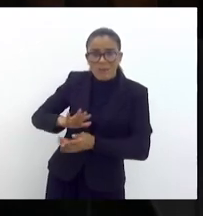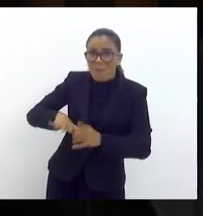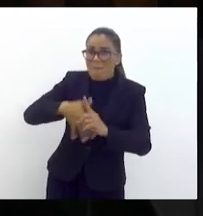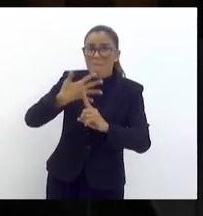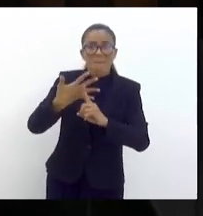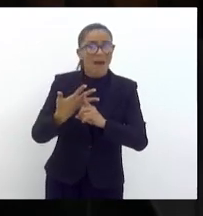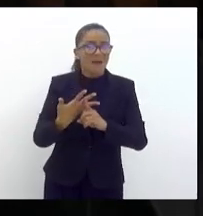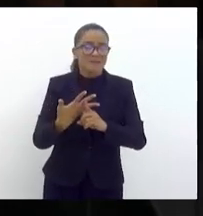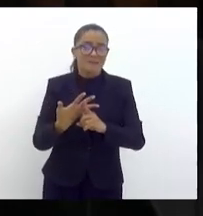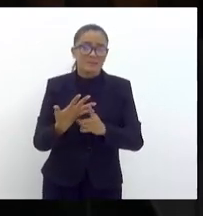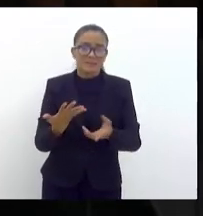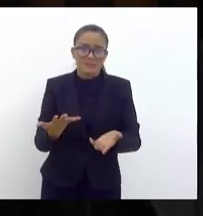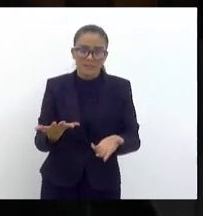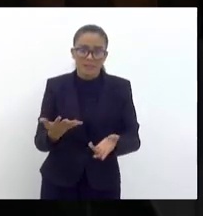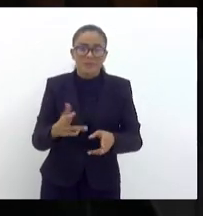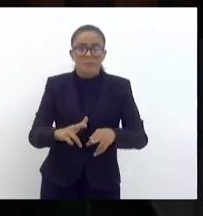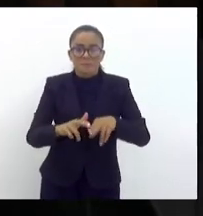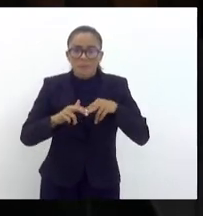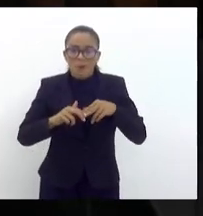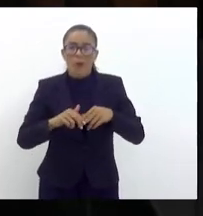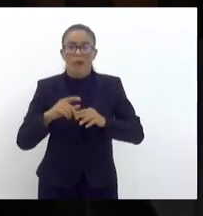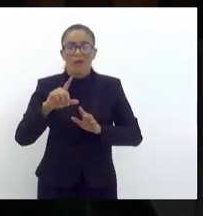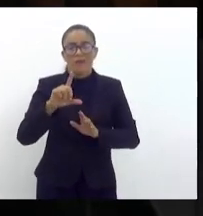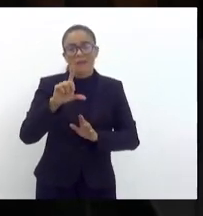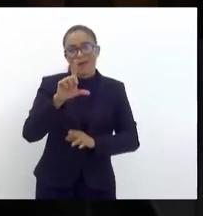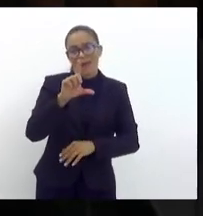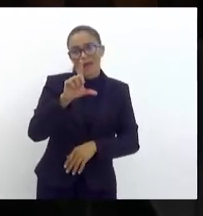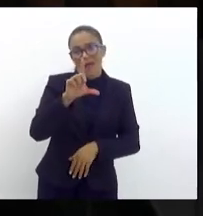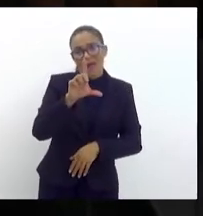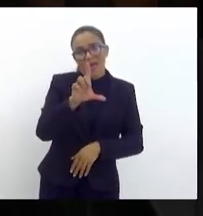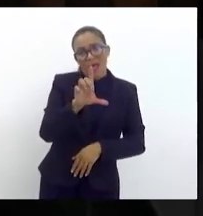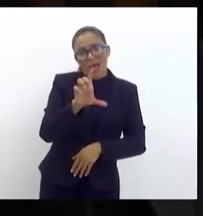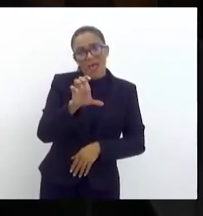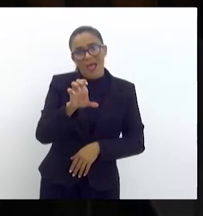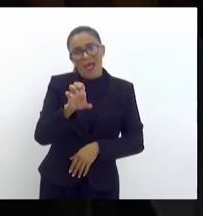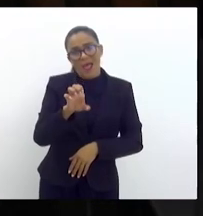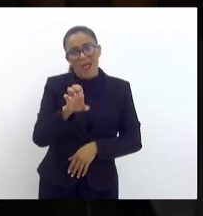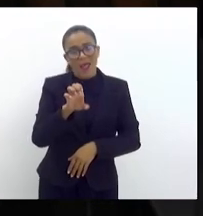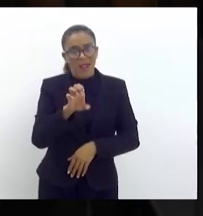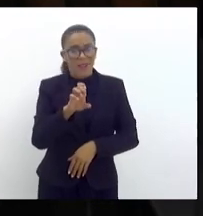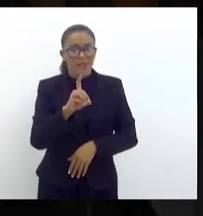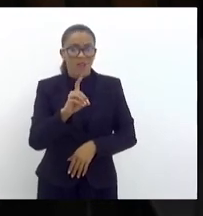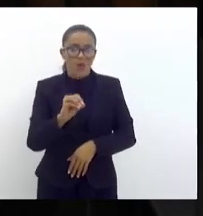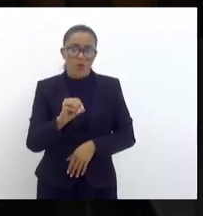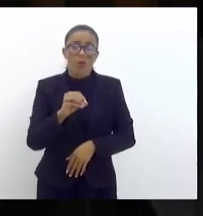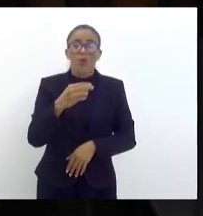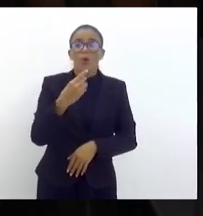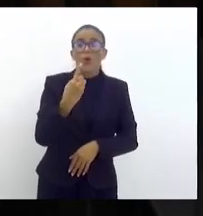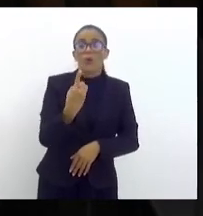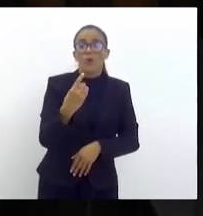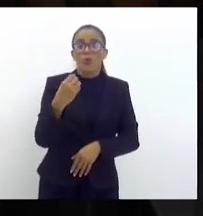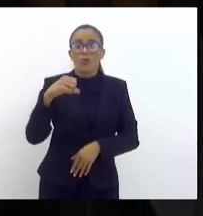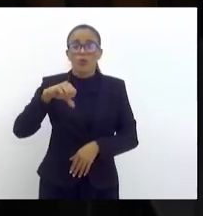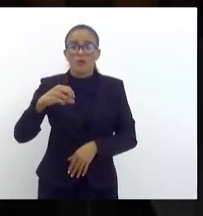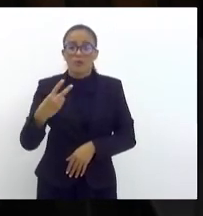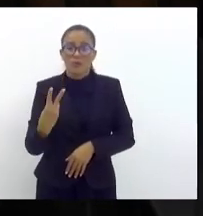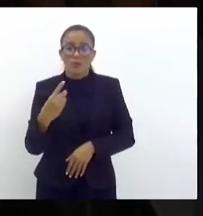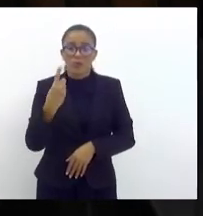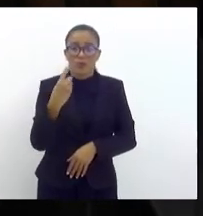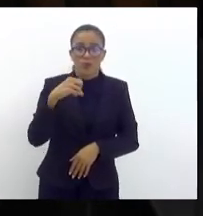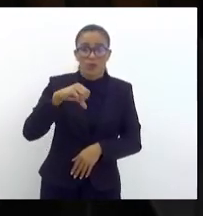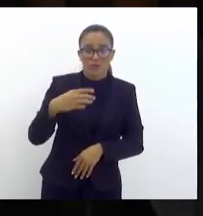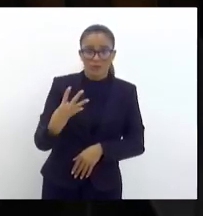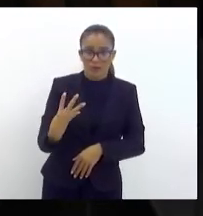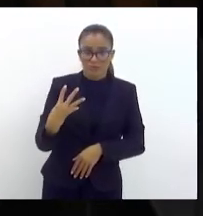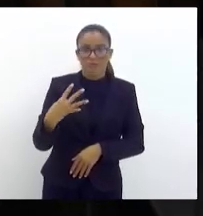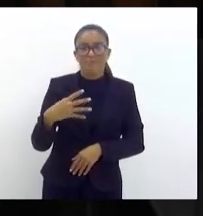em função das leis complementares federais 192 e 194, que fez uma